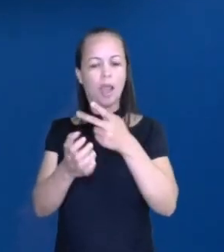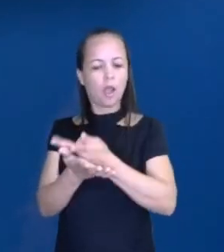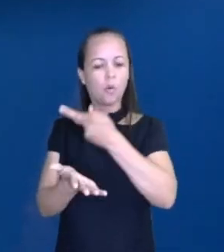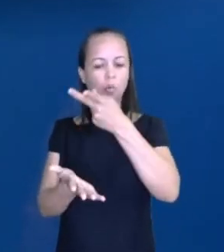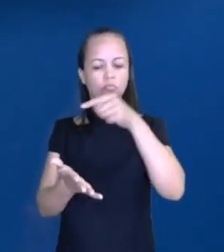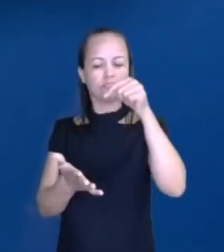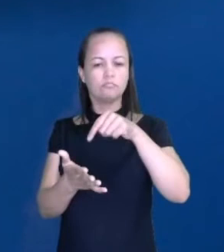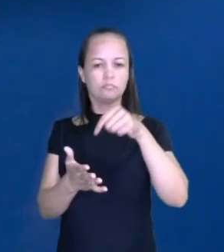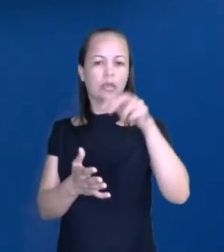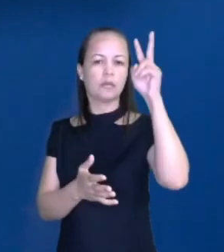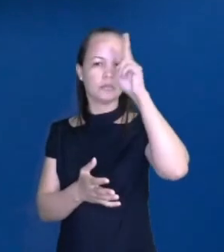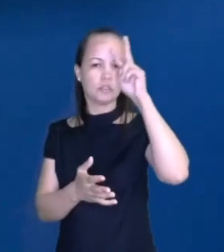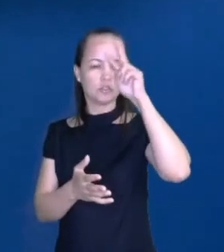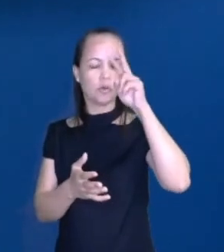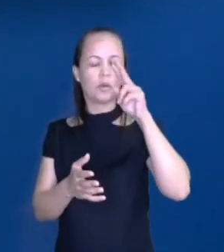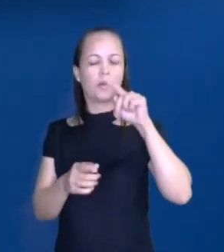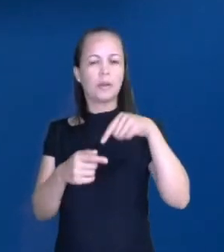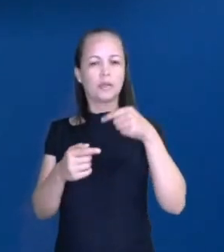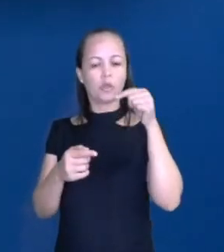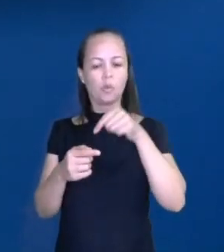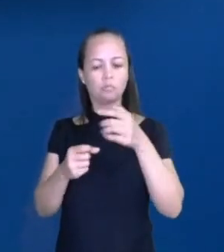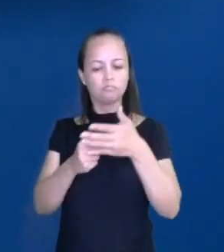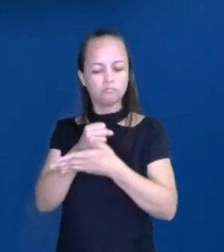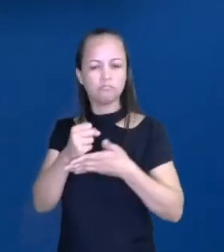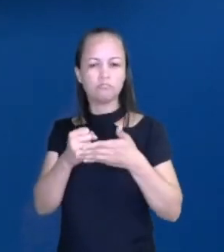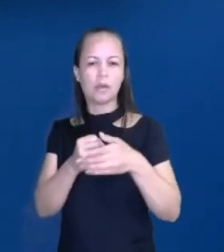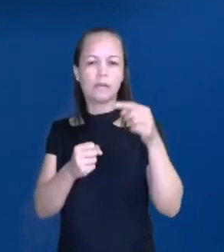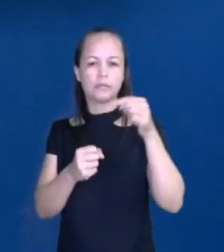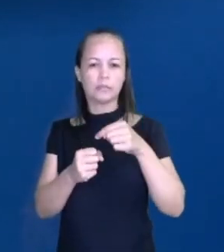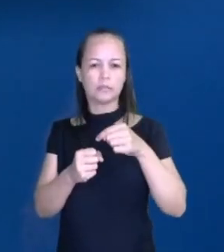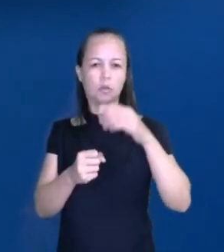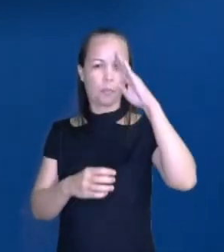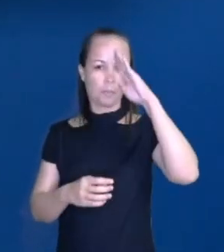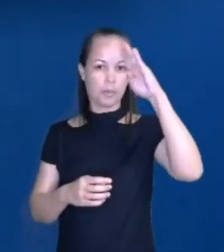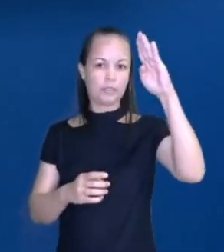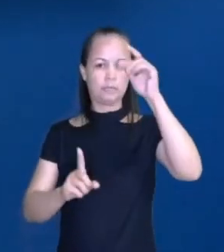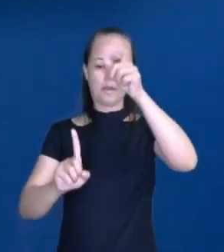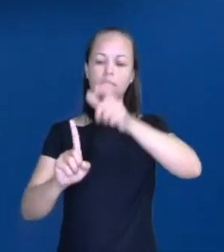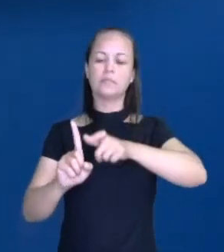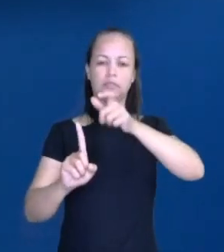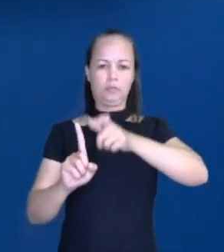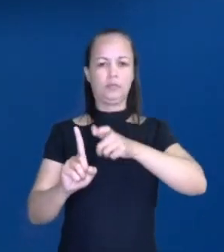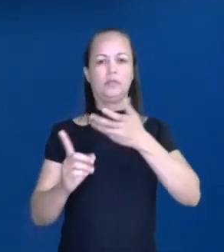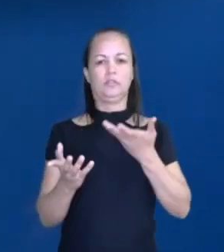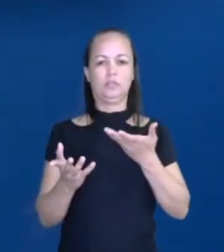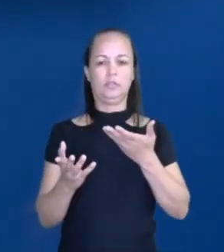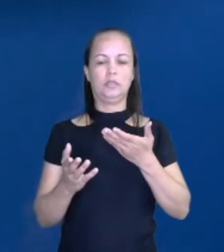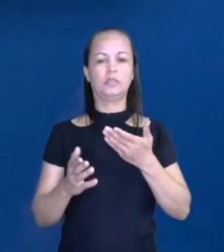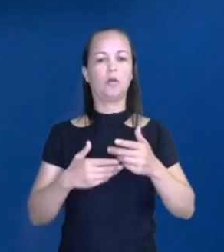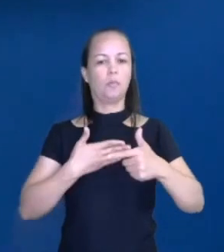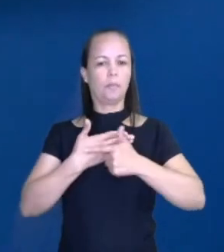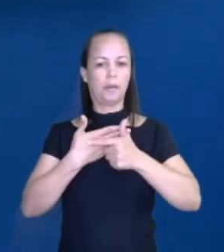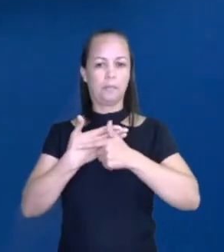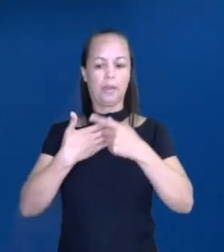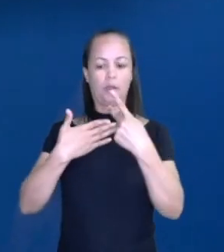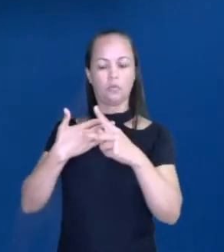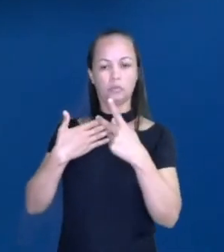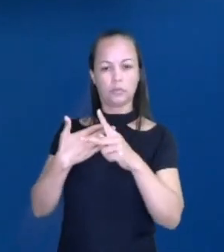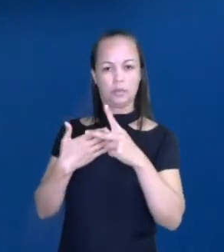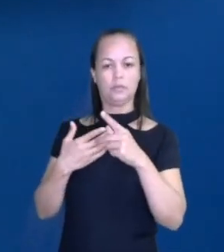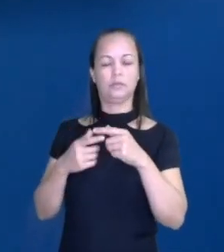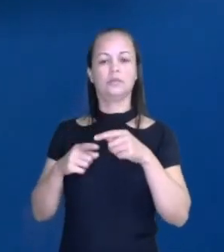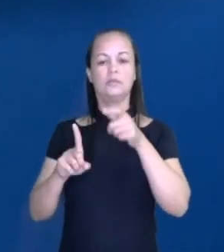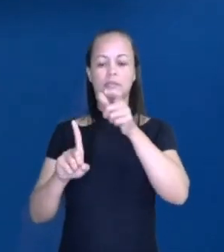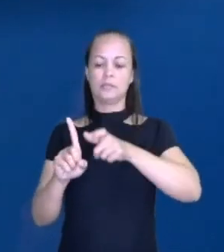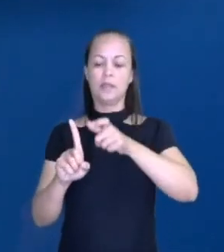para que eu consiga colocar ali o meu personagem principal. Então, é muito importante também o papel dos secundários.